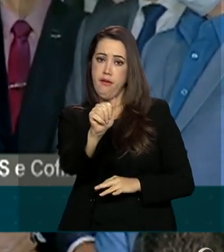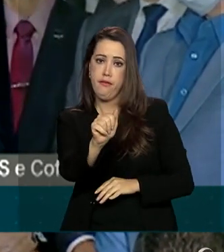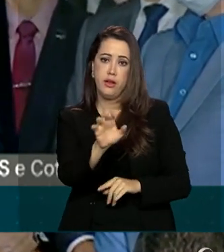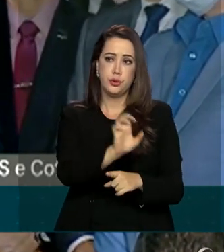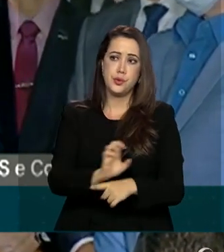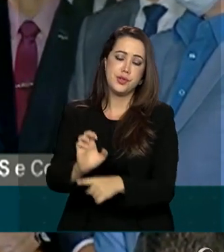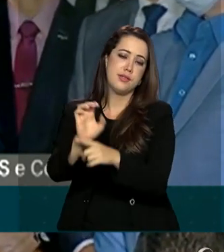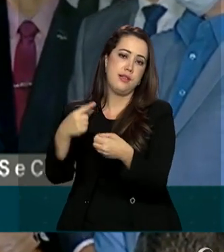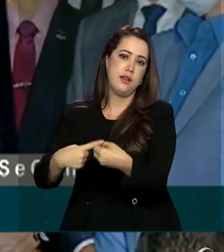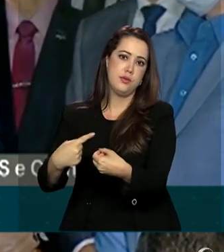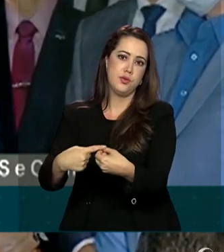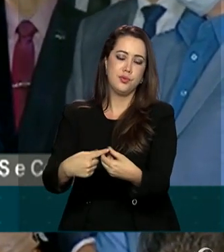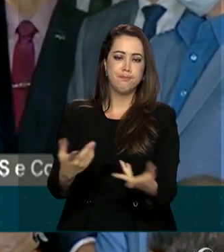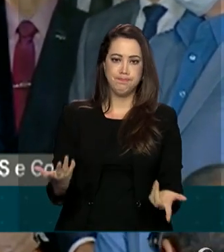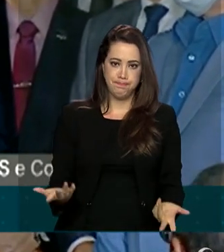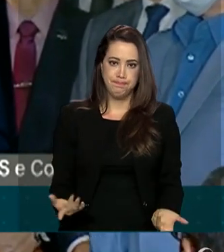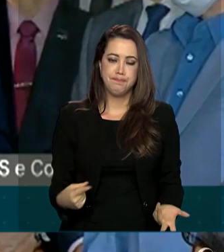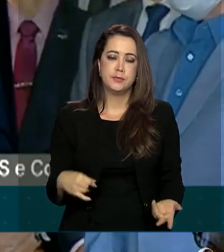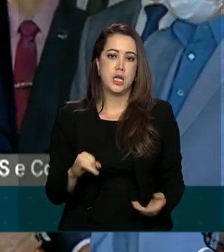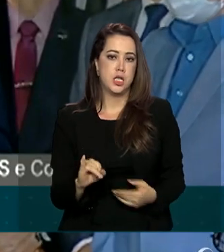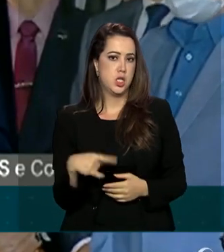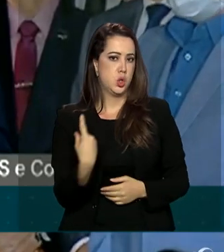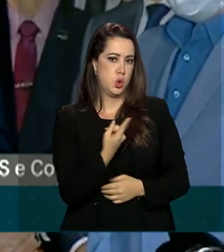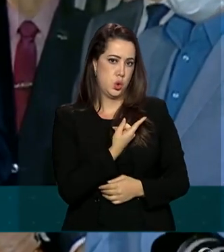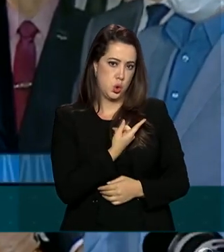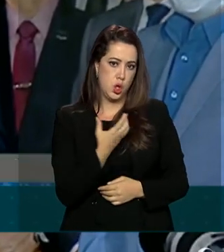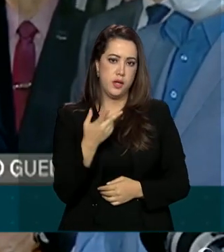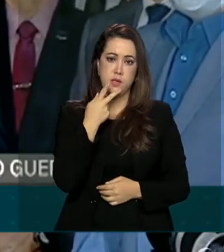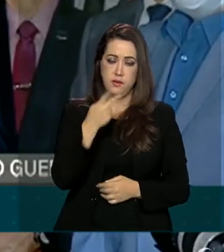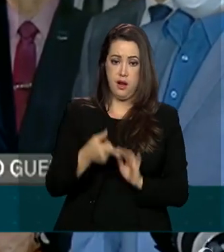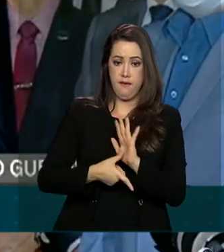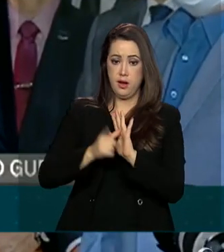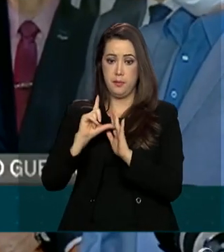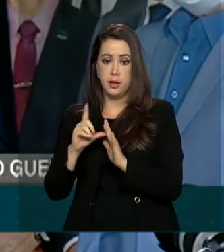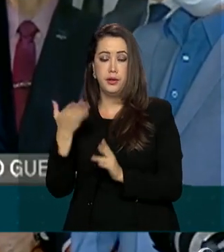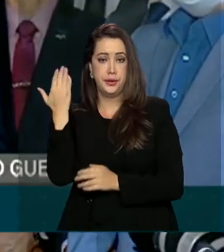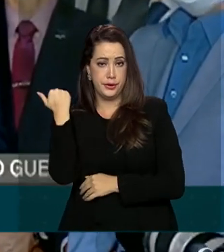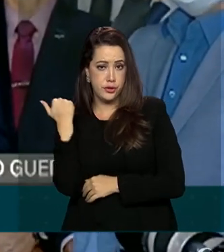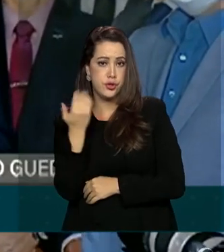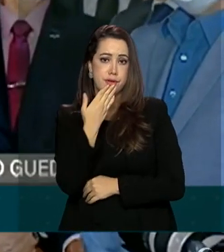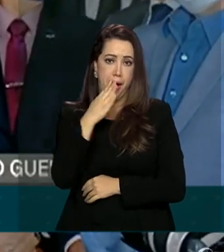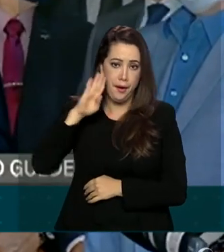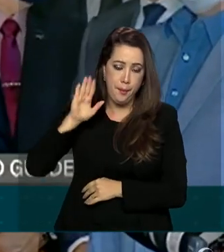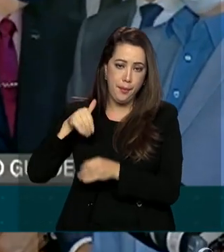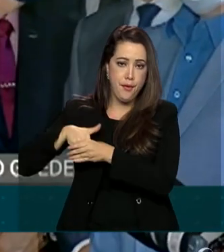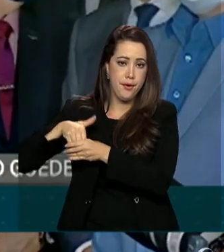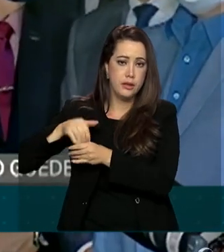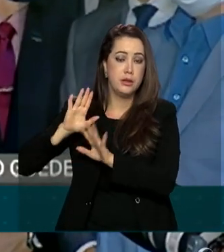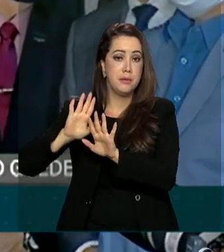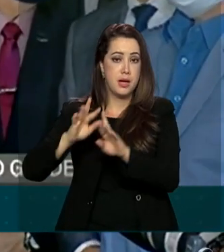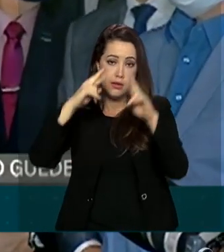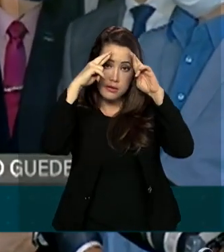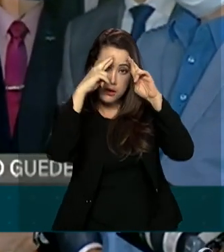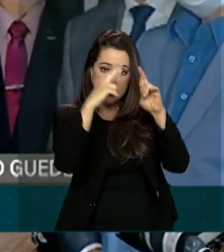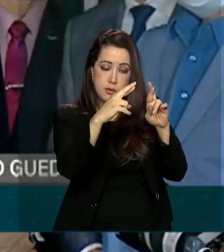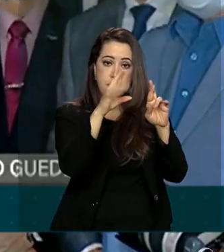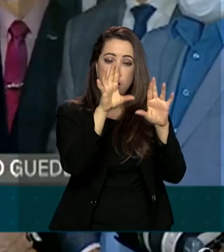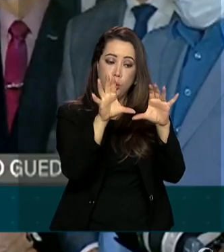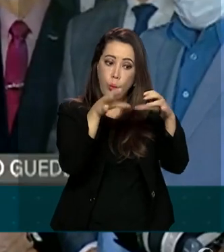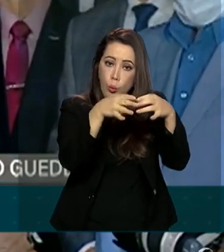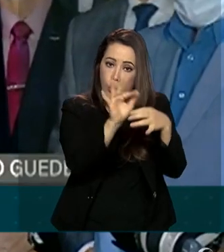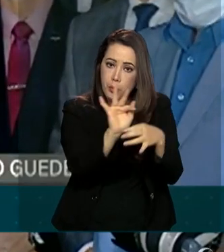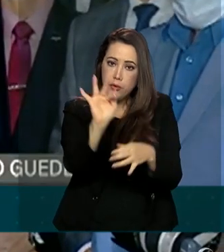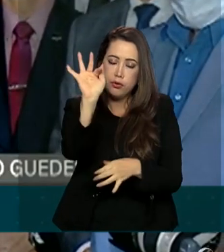de estados e municípios. Então, se nós defendíamos o IVA dual desde a campanha, em respeito à federação